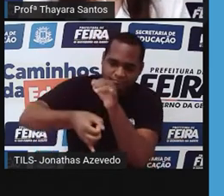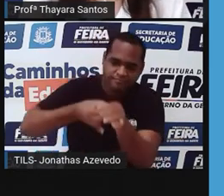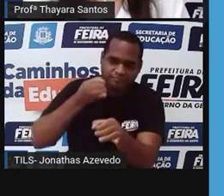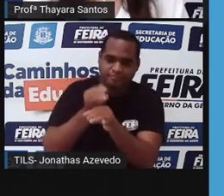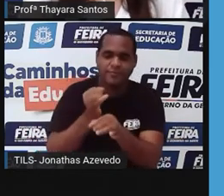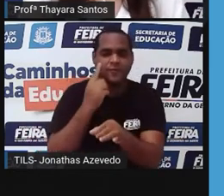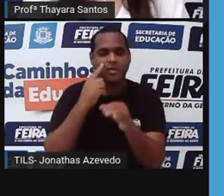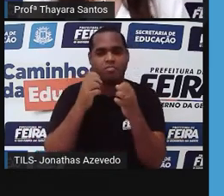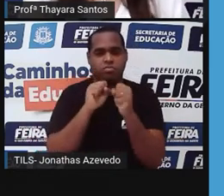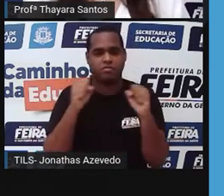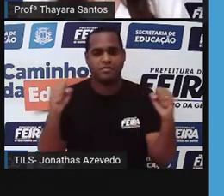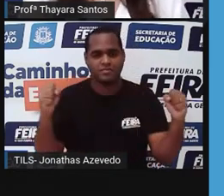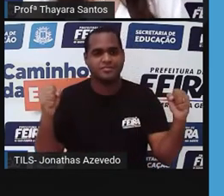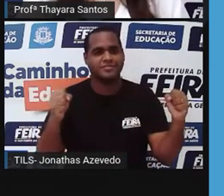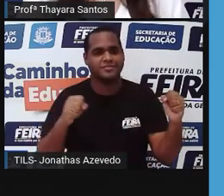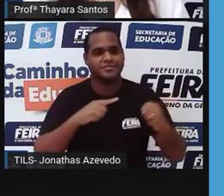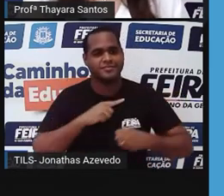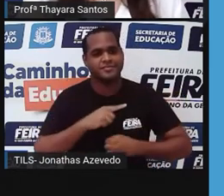lula gigante.